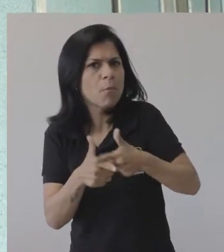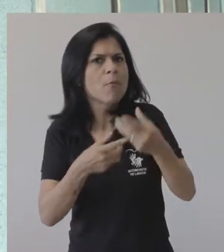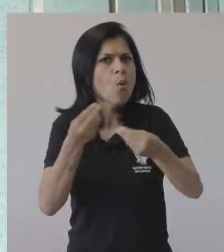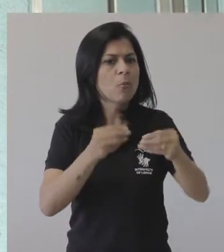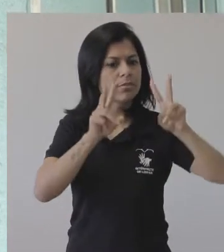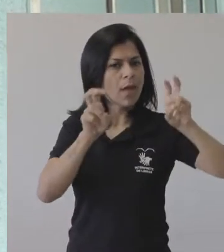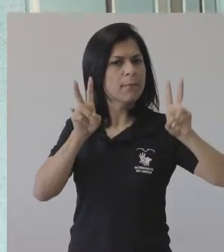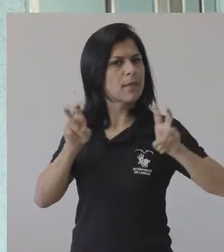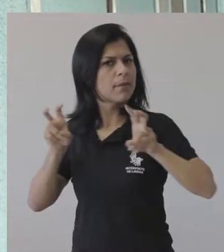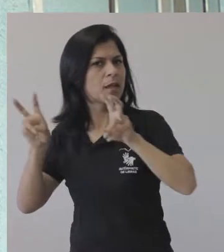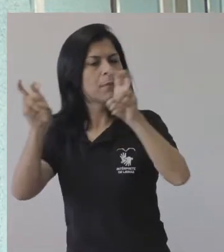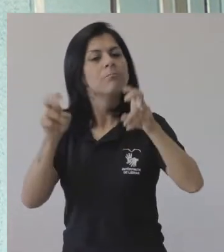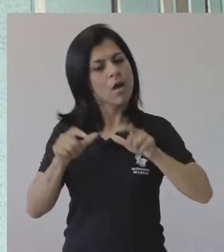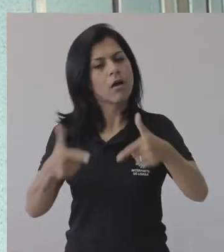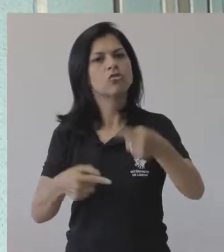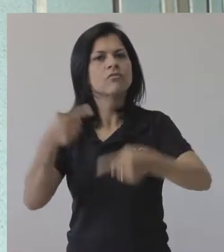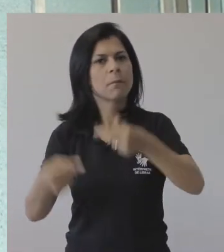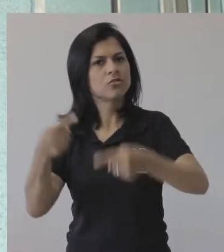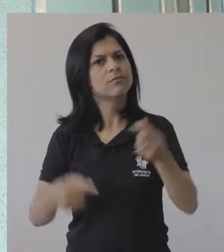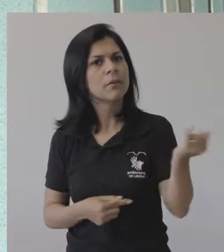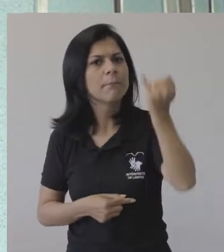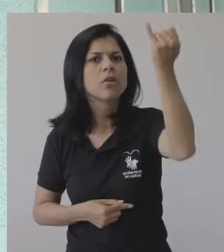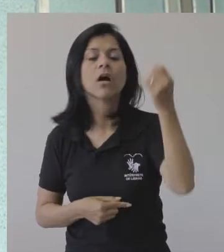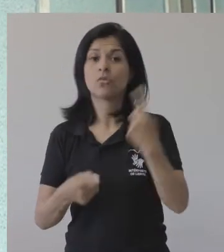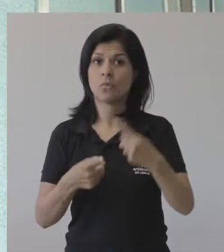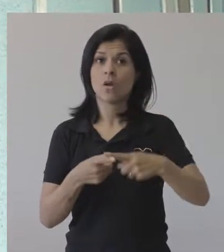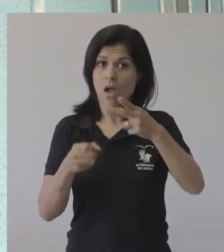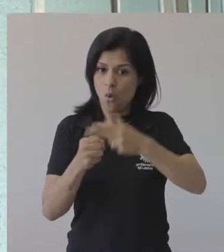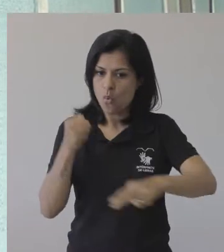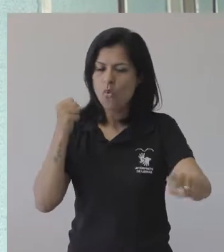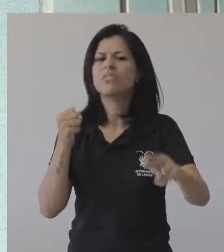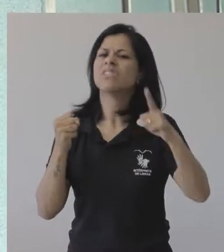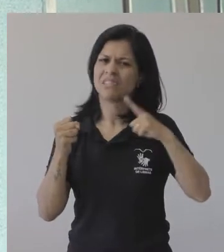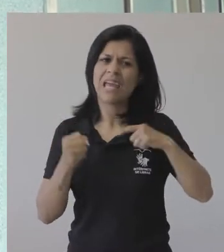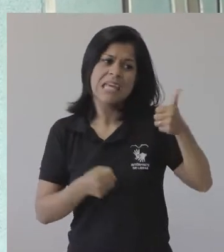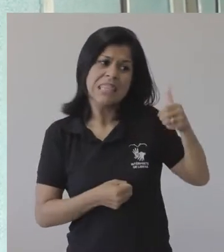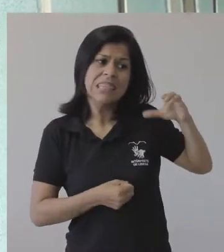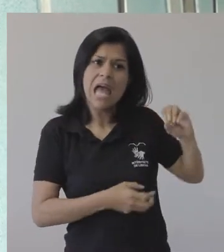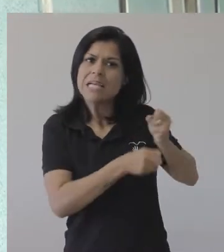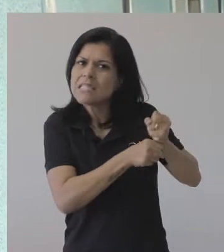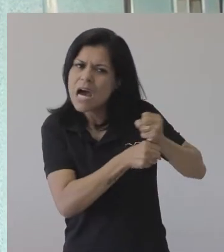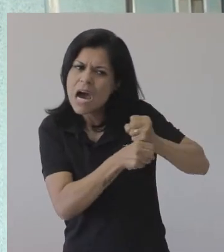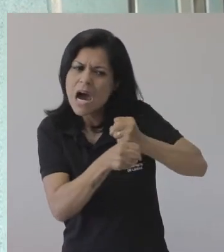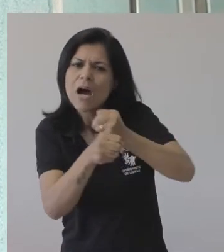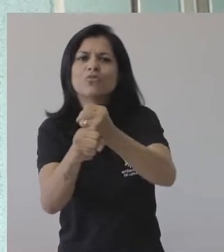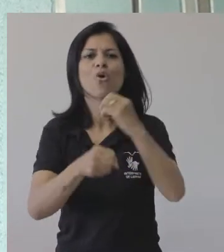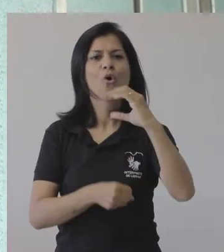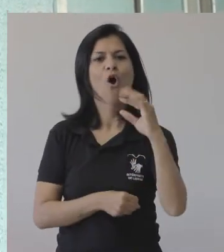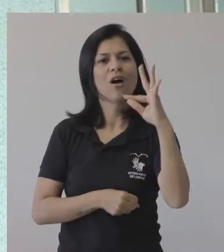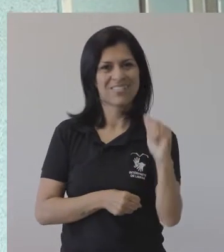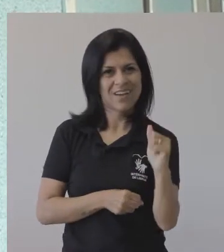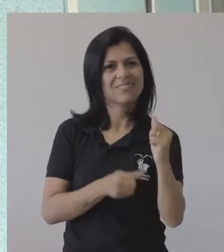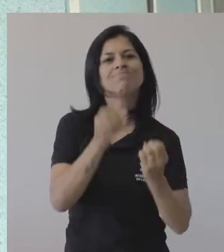diversidades e das políticas de ações afirmativas na UFSS, uma universidade que já há 10 anos vem assumindo uma